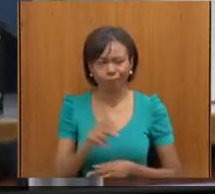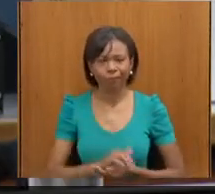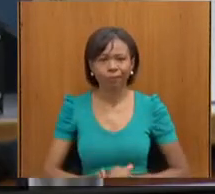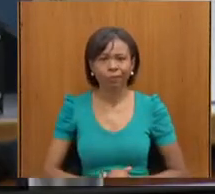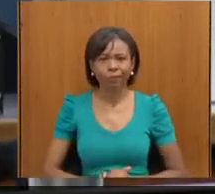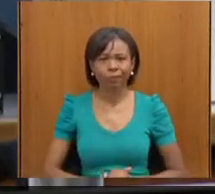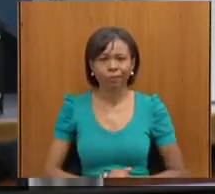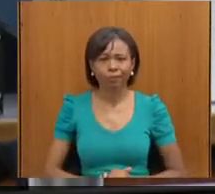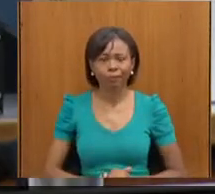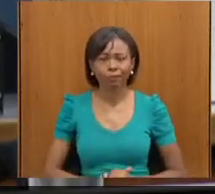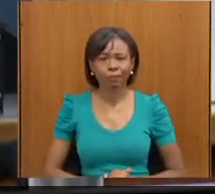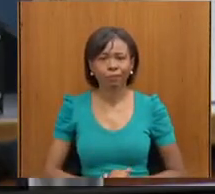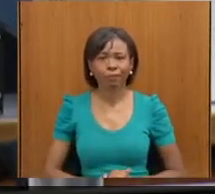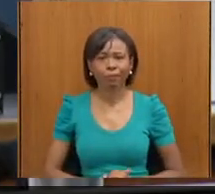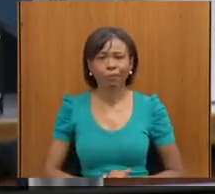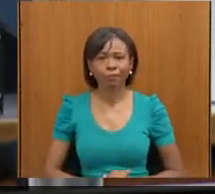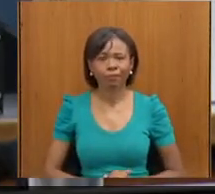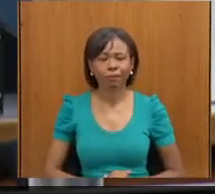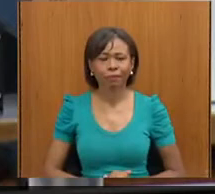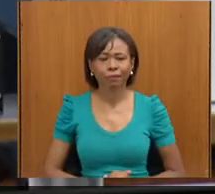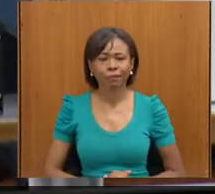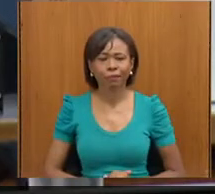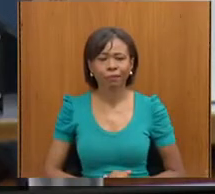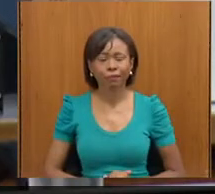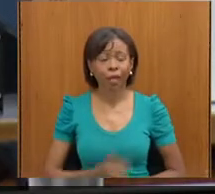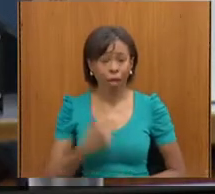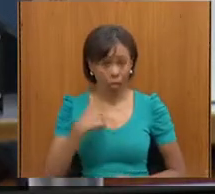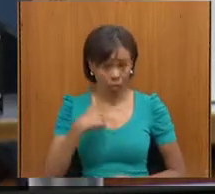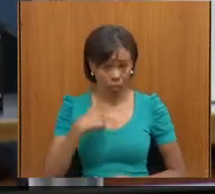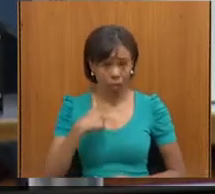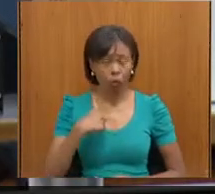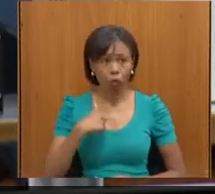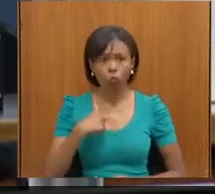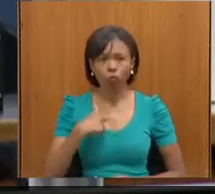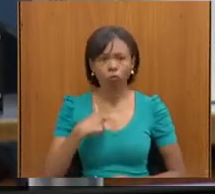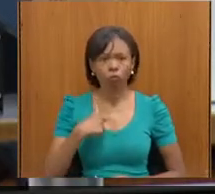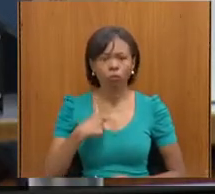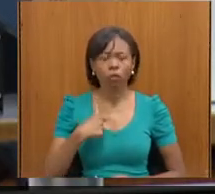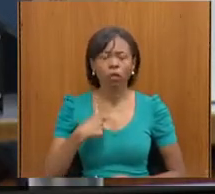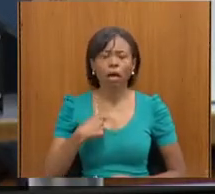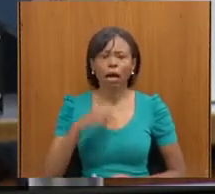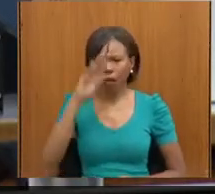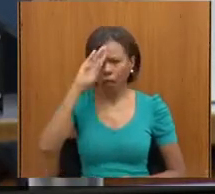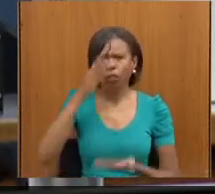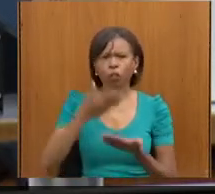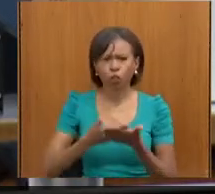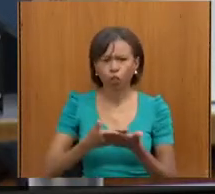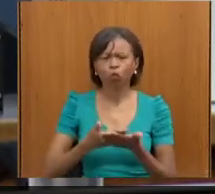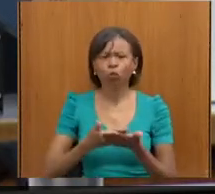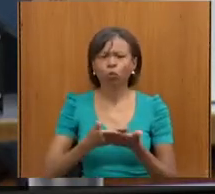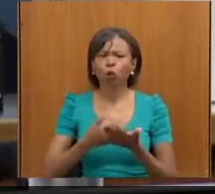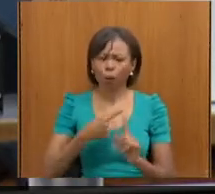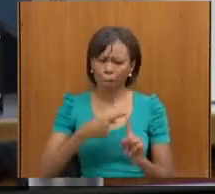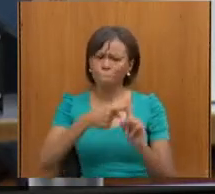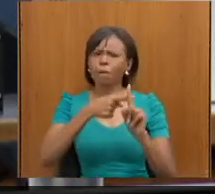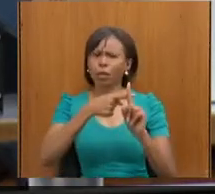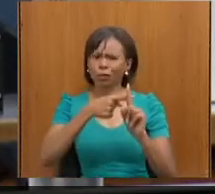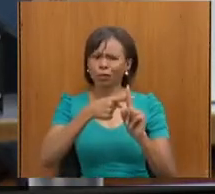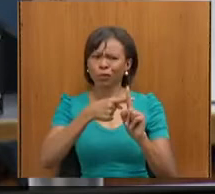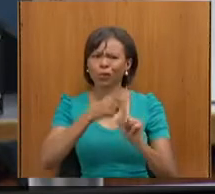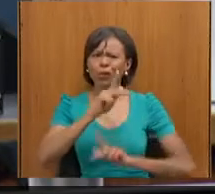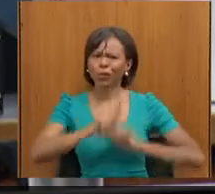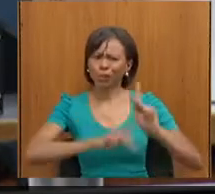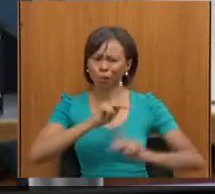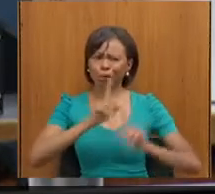dizer que eu sou otimista em relação à questão da pessoa com deficiência porque, de fato, eu vi